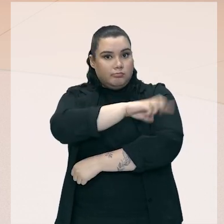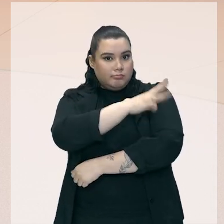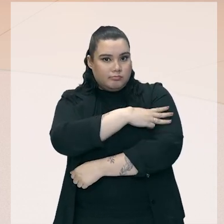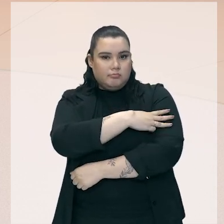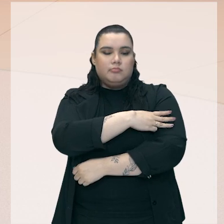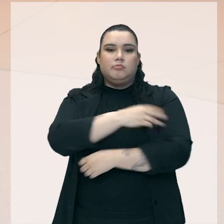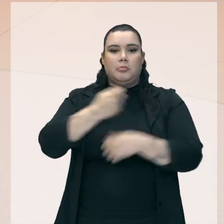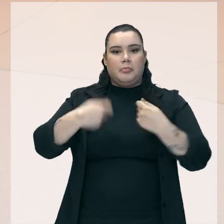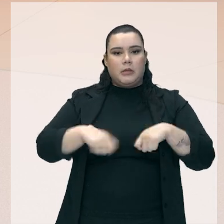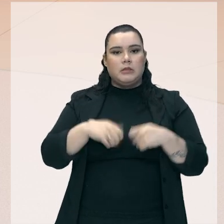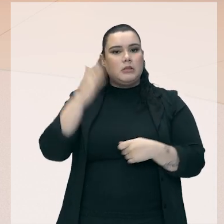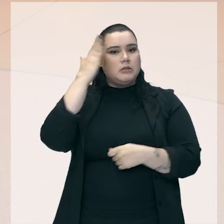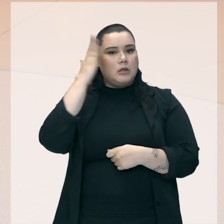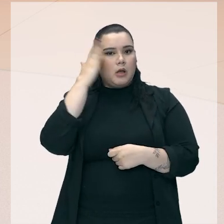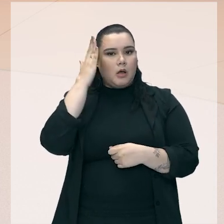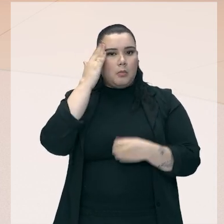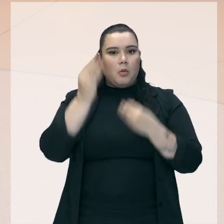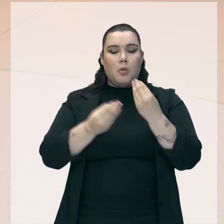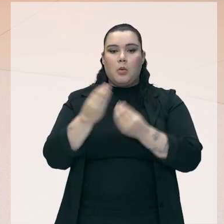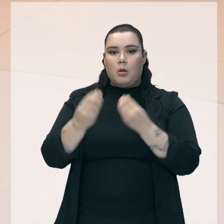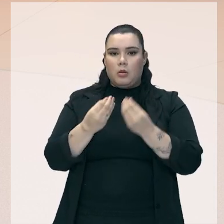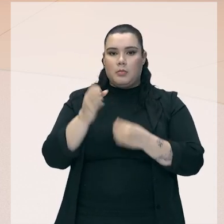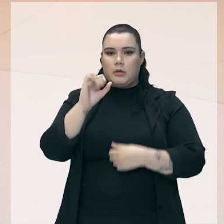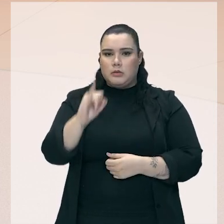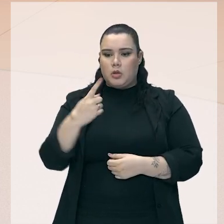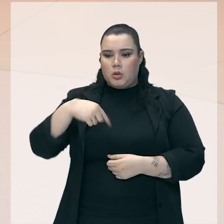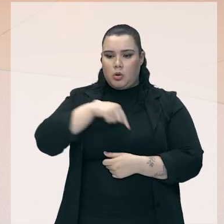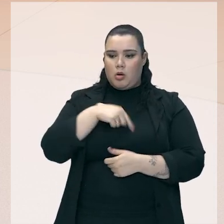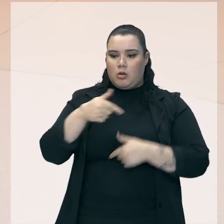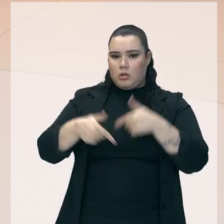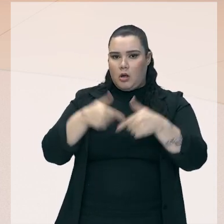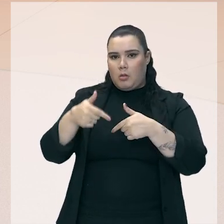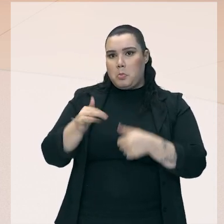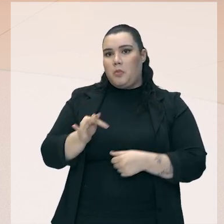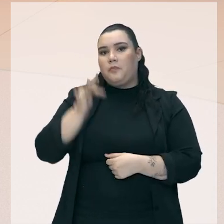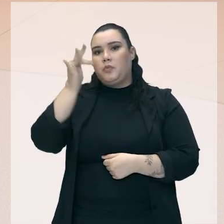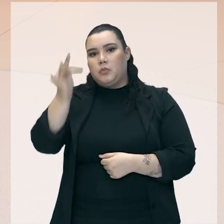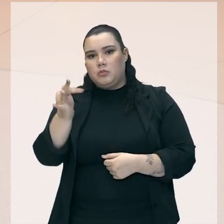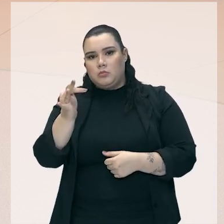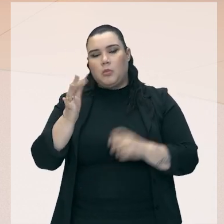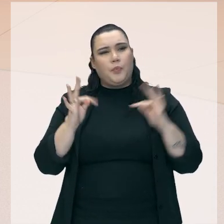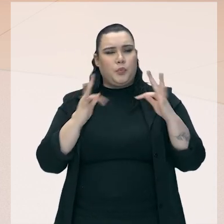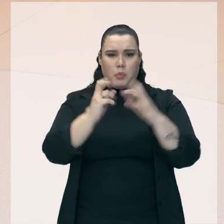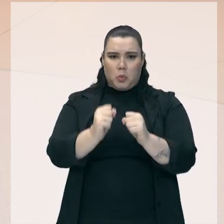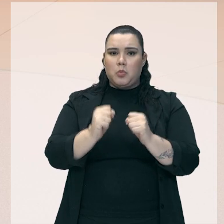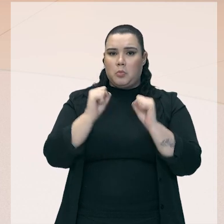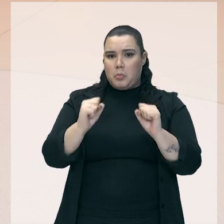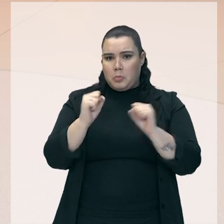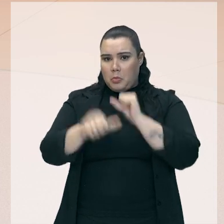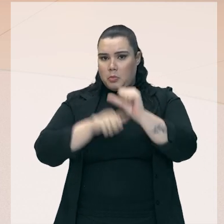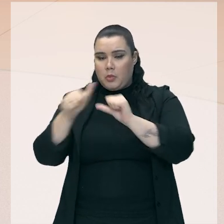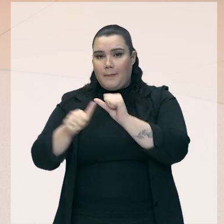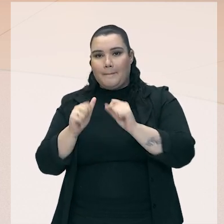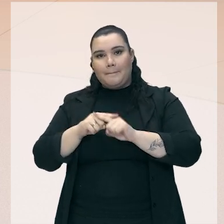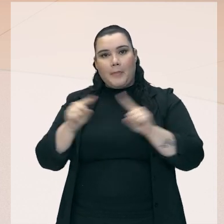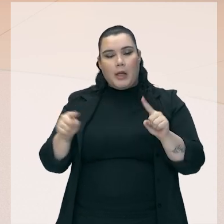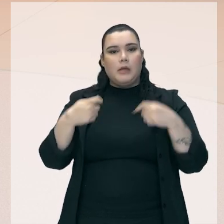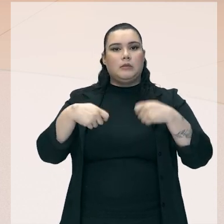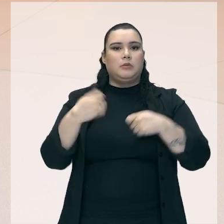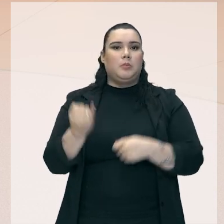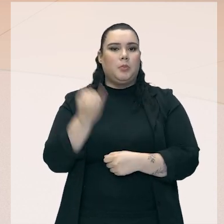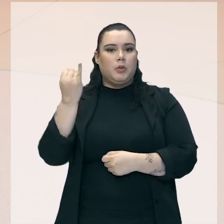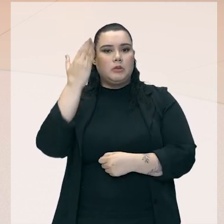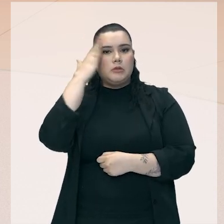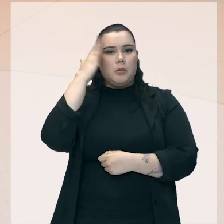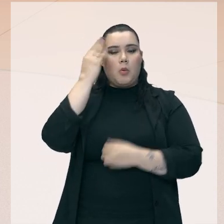para a gente conhecer ali, saber se a nossa carreira corre algum risco, na verdade, todas correm, mas é sempre importante a gente verificar